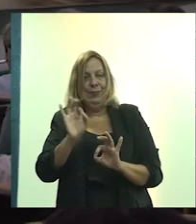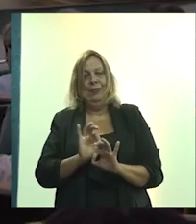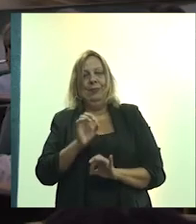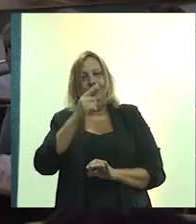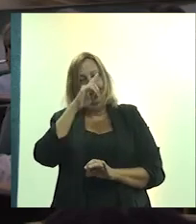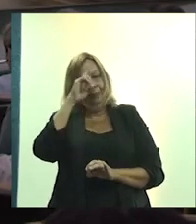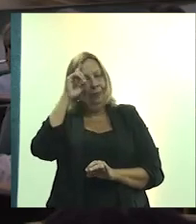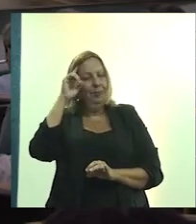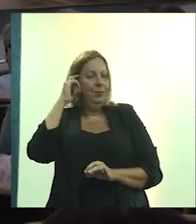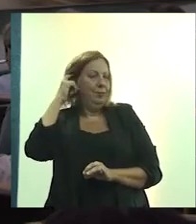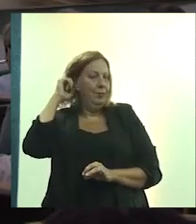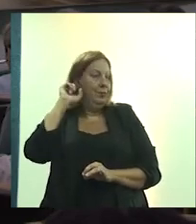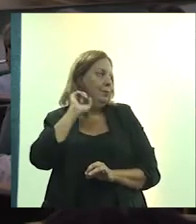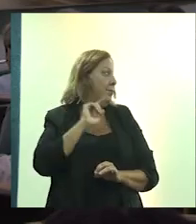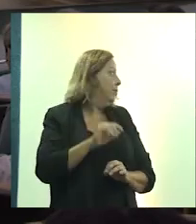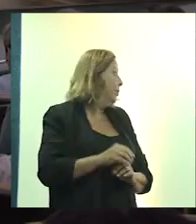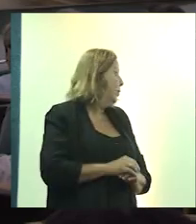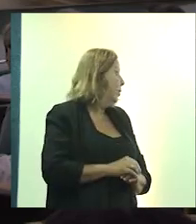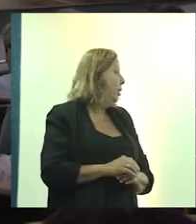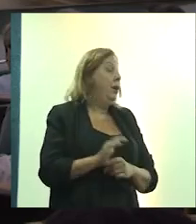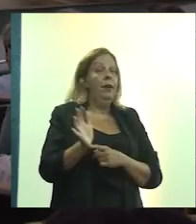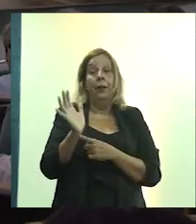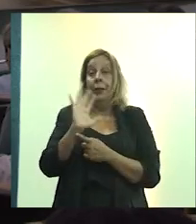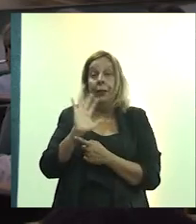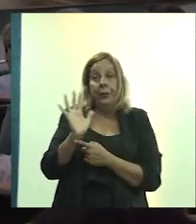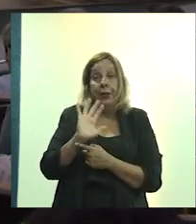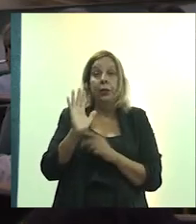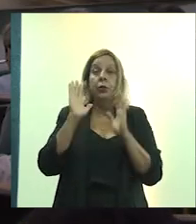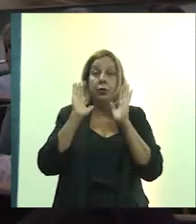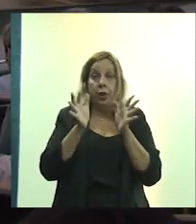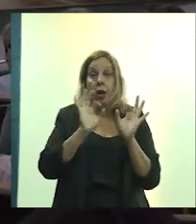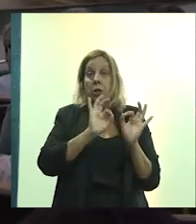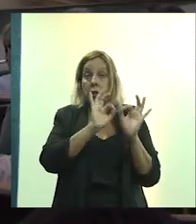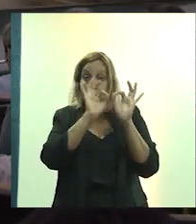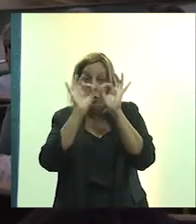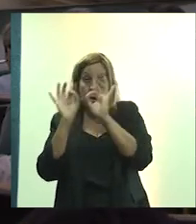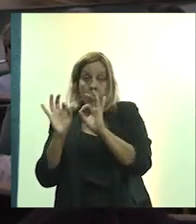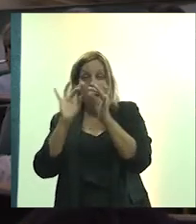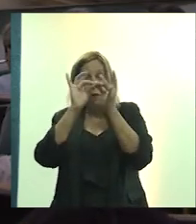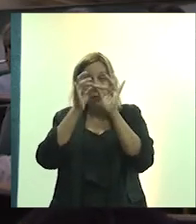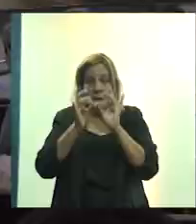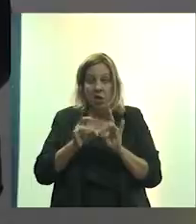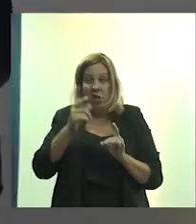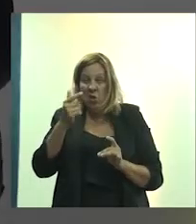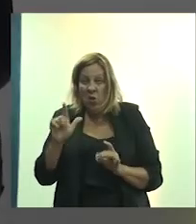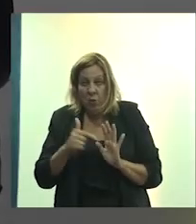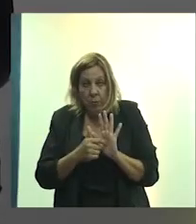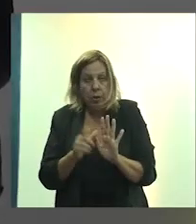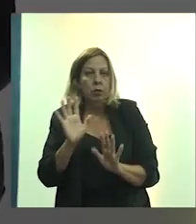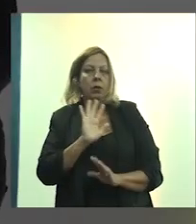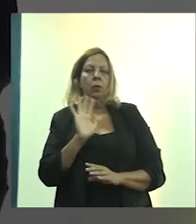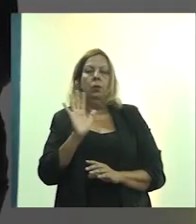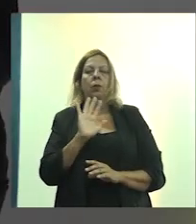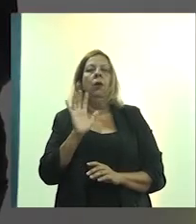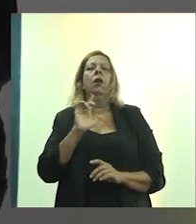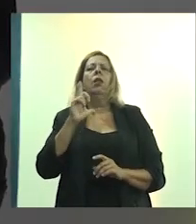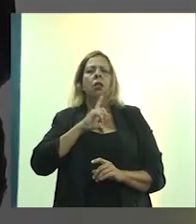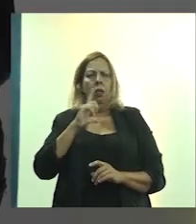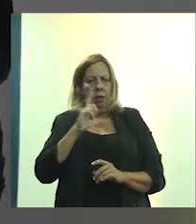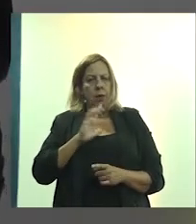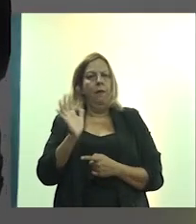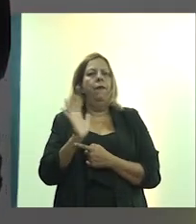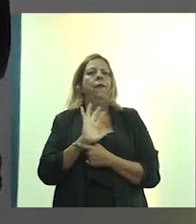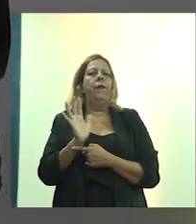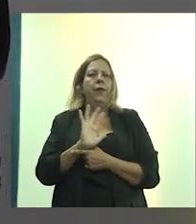Esse vídeo, nós tivemos a oportunidade já de ver em uma das oficinas, eu não vou passar aqui, nós temos um vídeo sobre um case